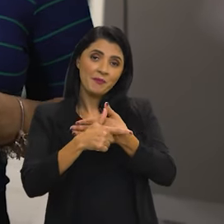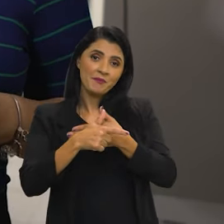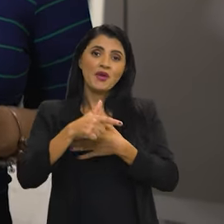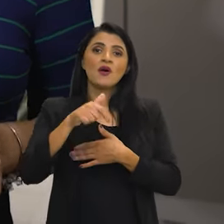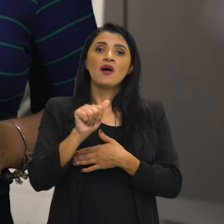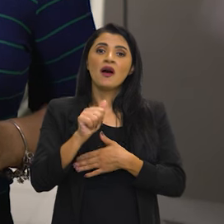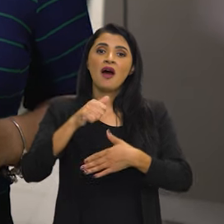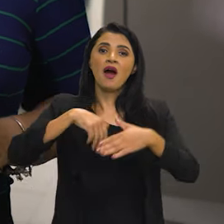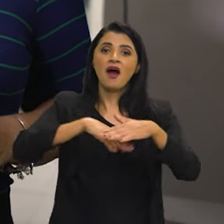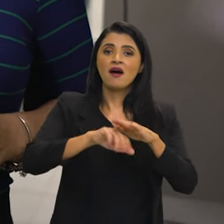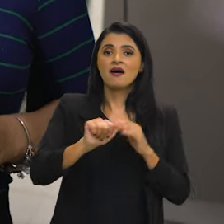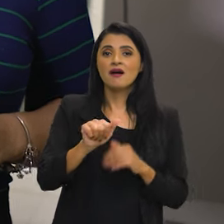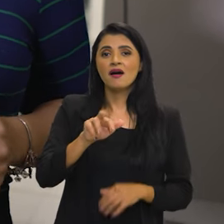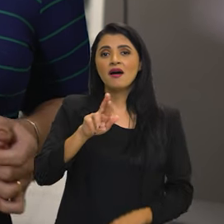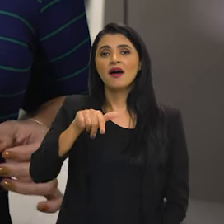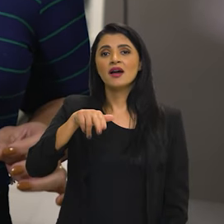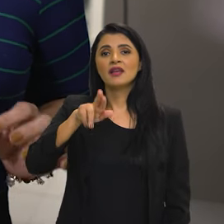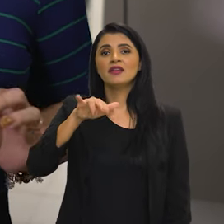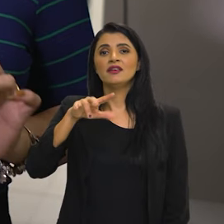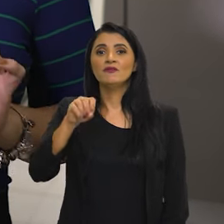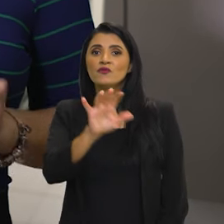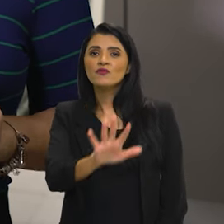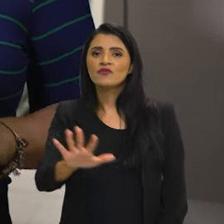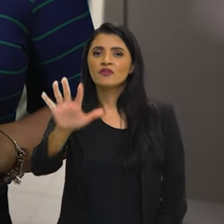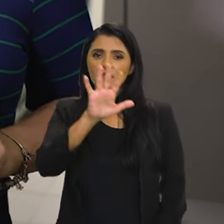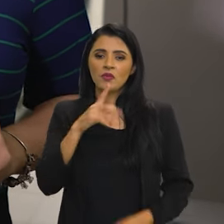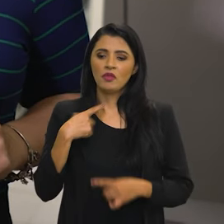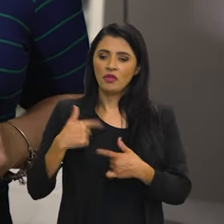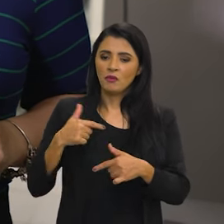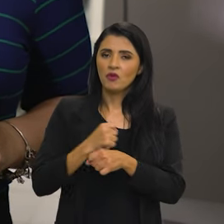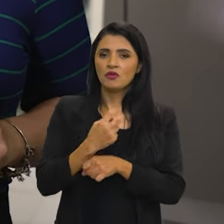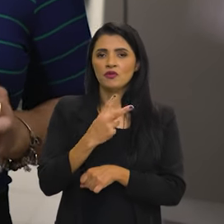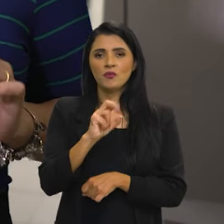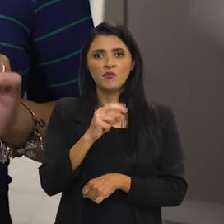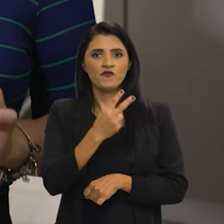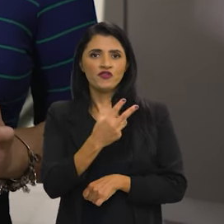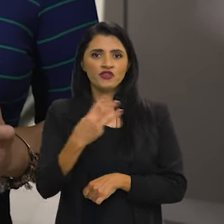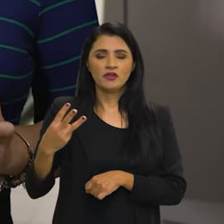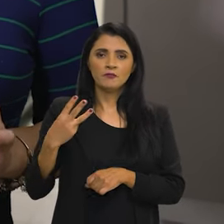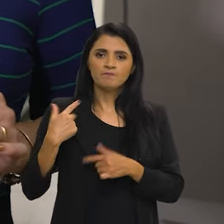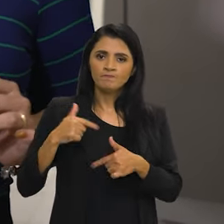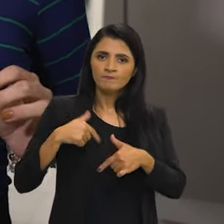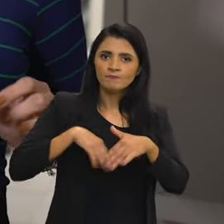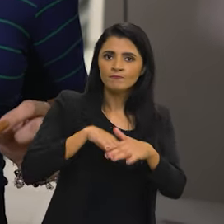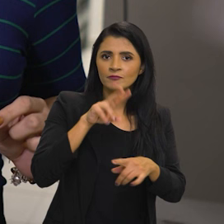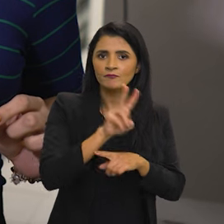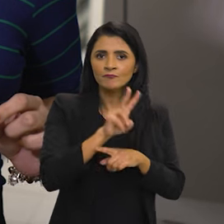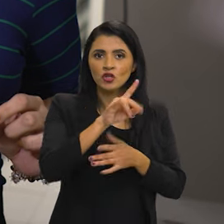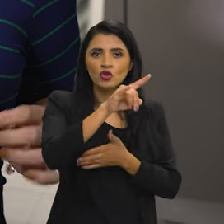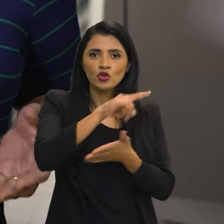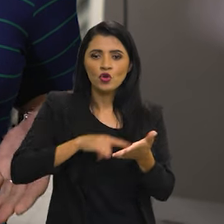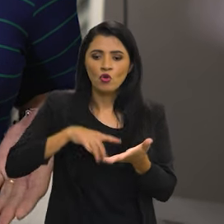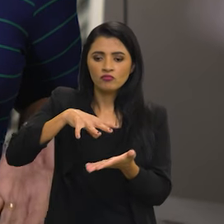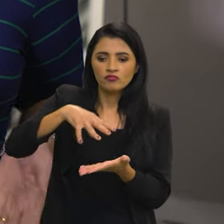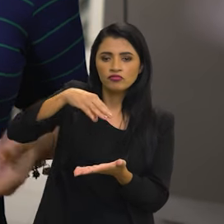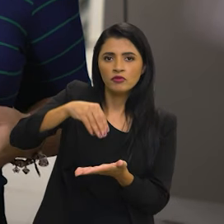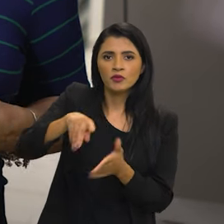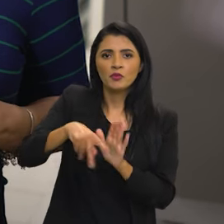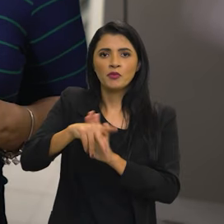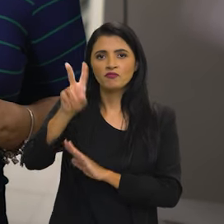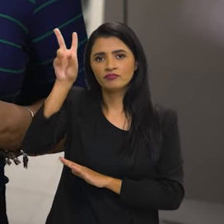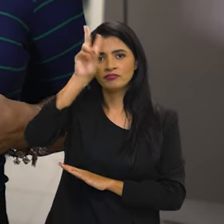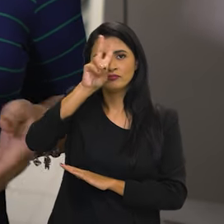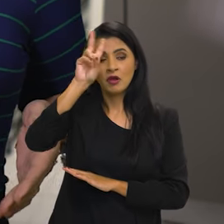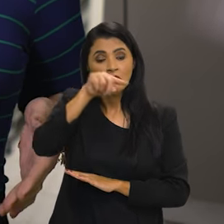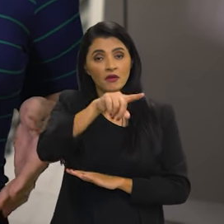papel do Arquivo Nacional, que trabalhou durante todo 2023 na preservação e digitalização de documentos